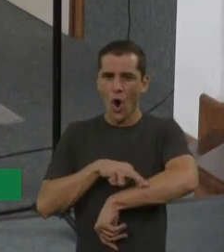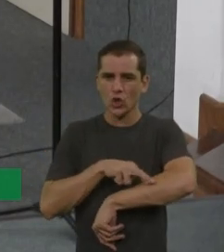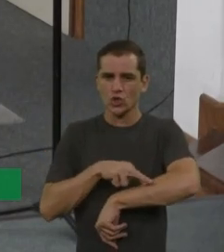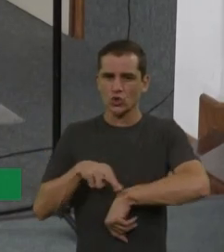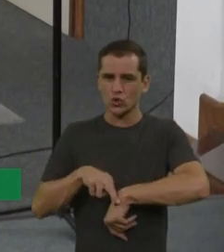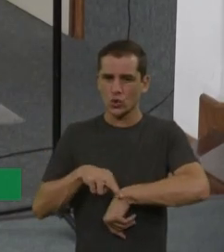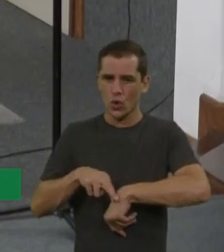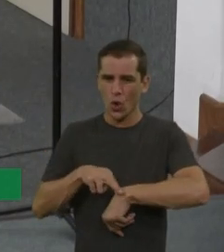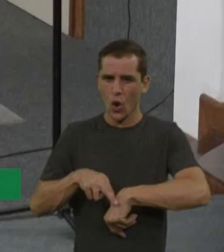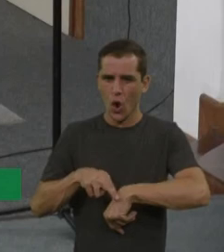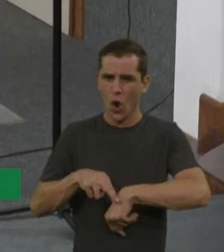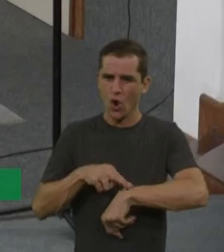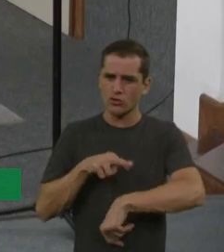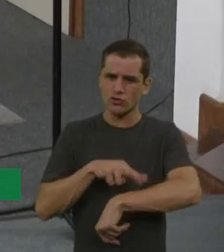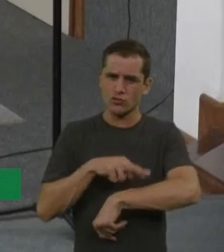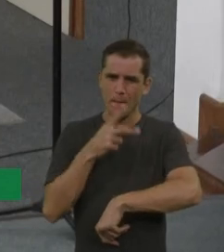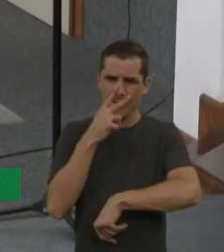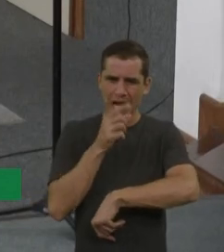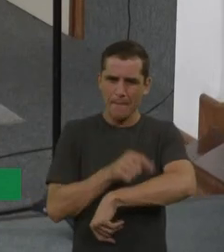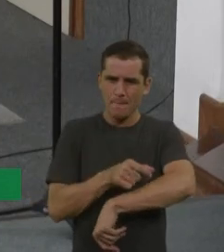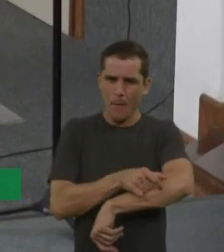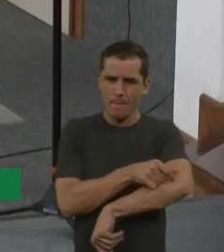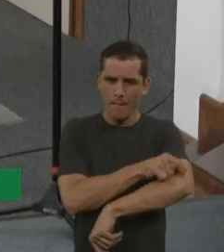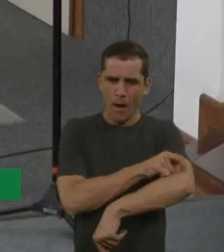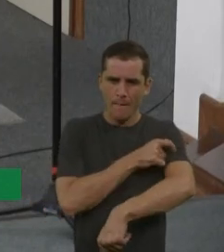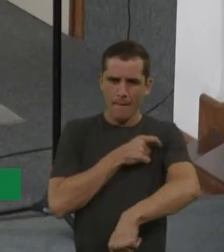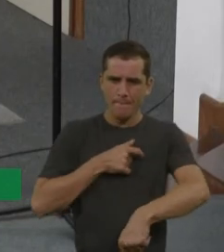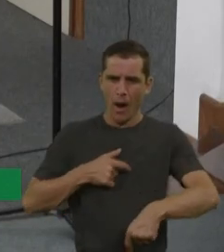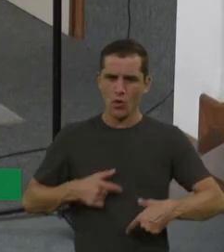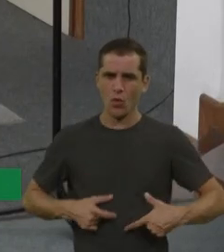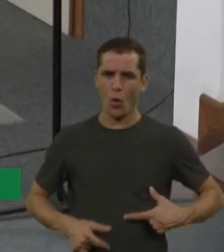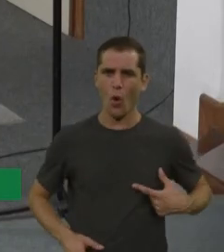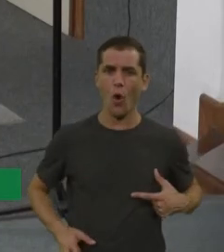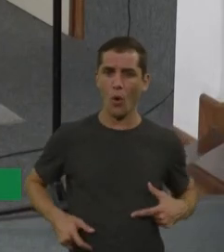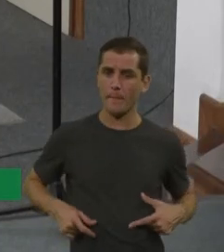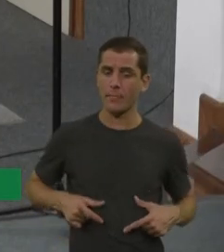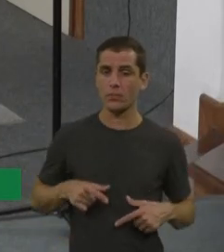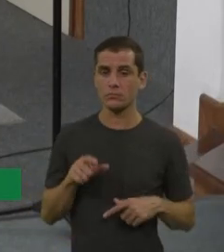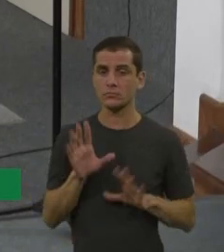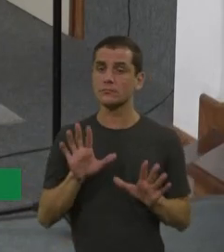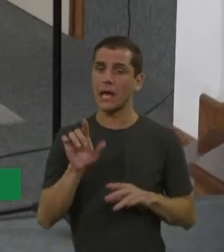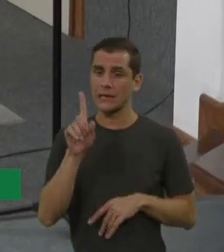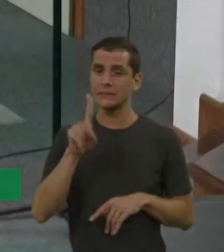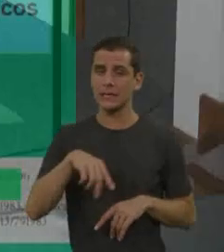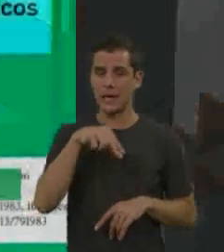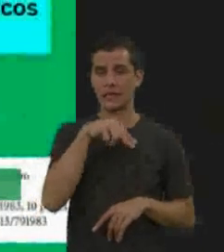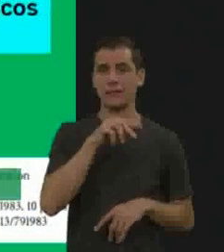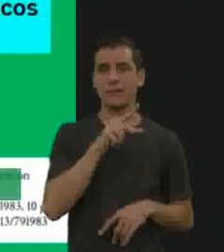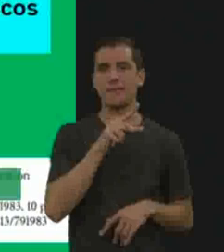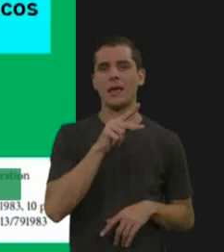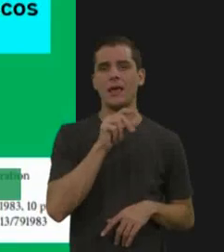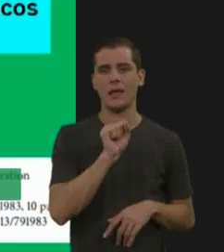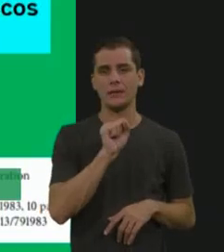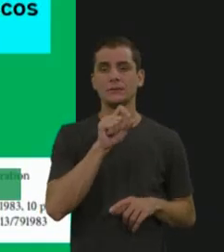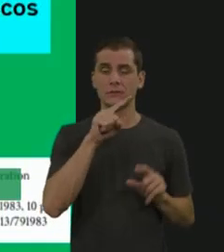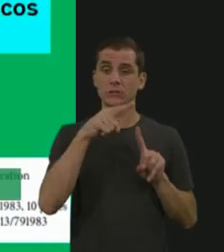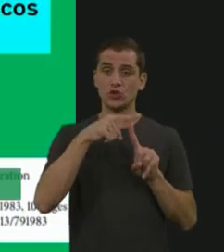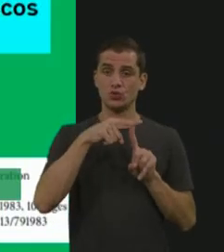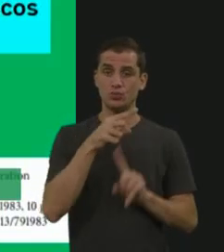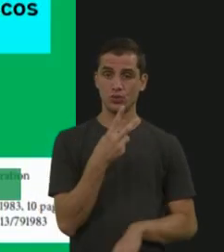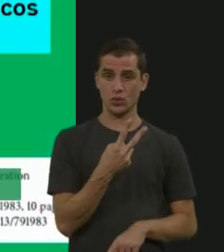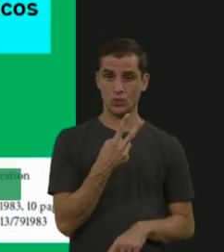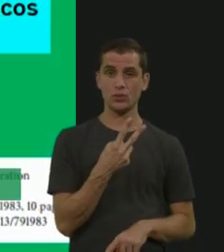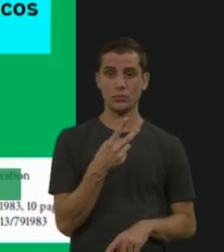E era uma MPS tipo 2, tá? Então, é diferente o padrão, tá? Bom, vocês imaginam que essas